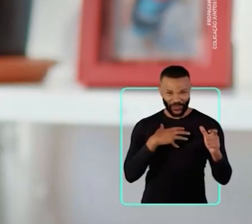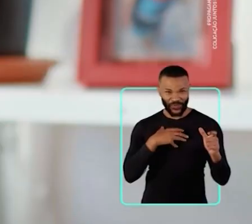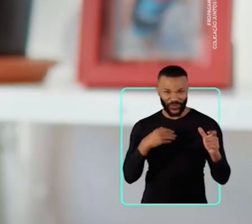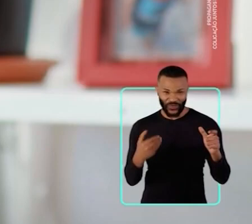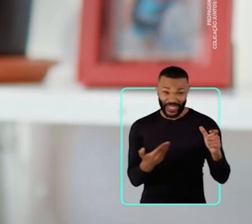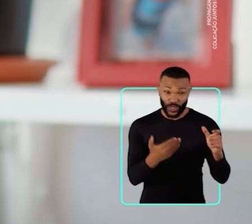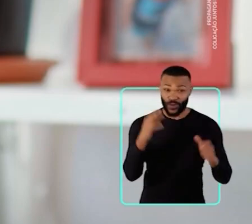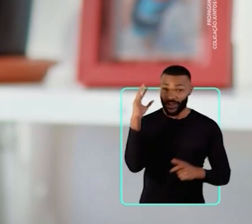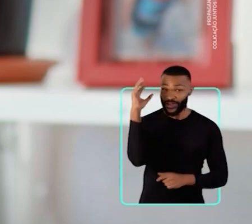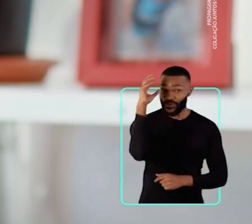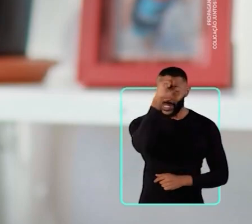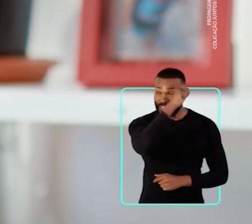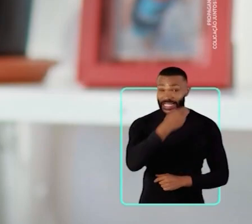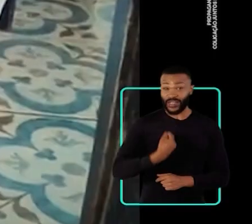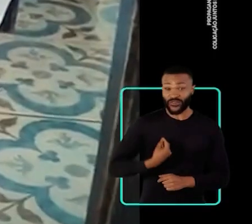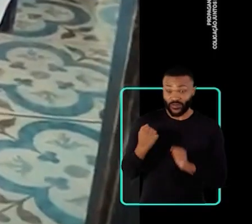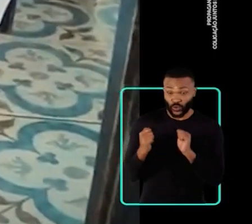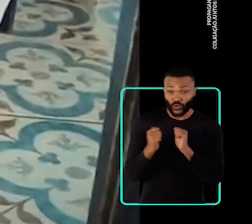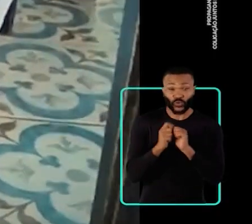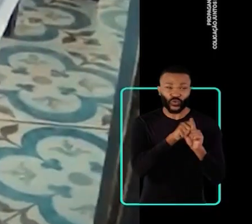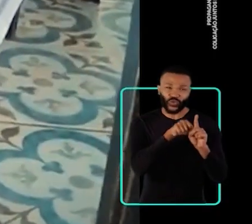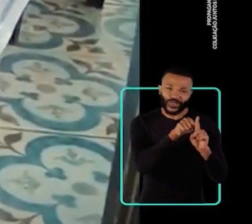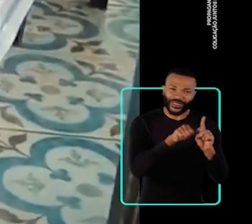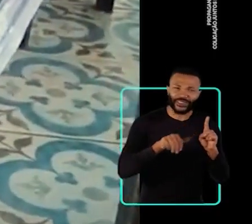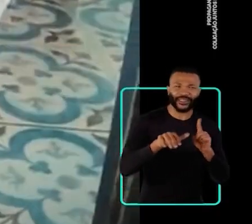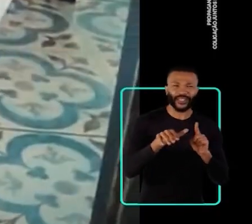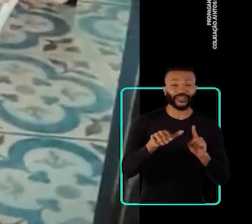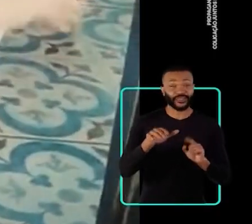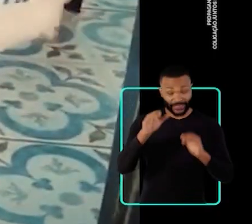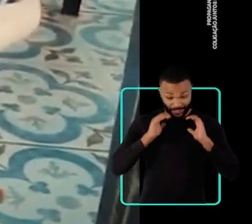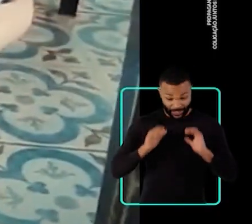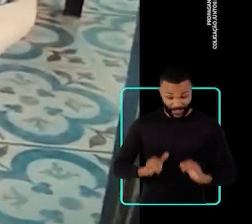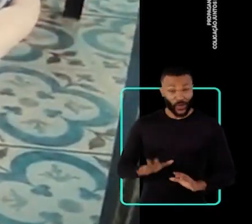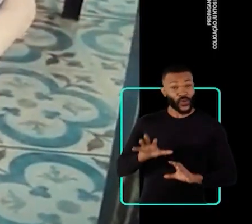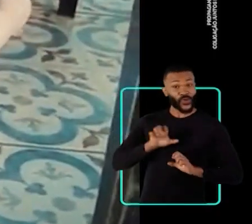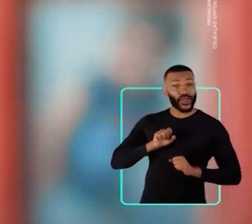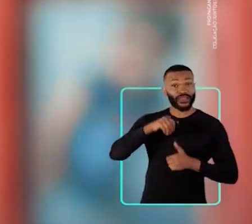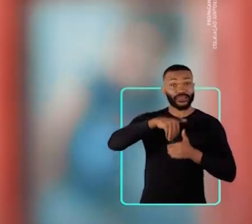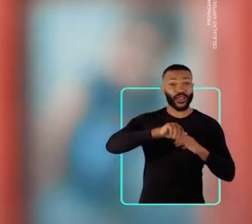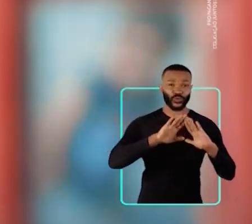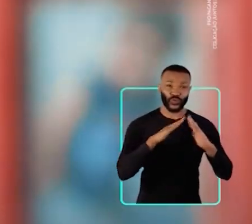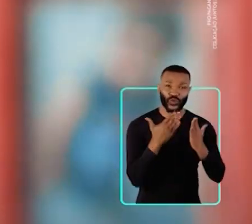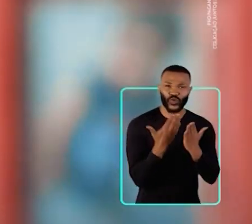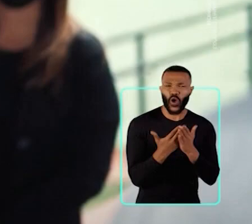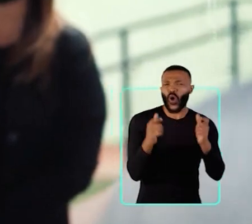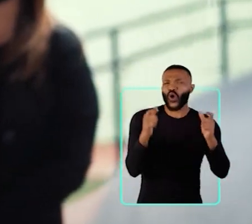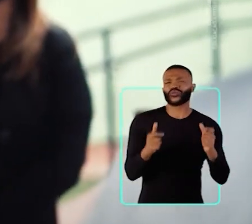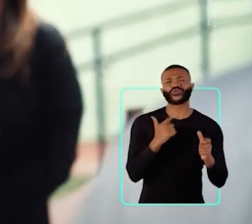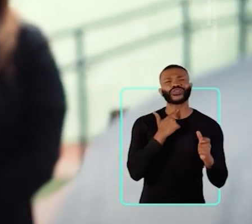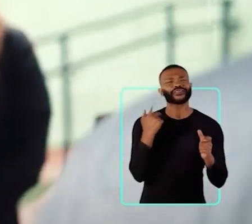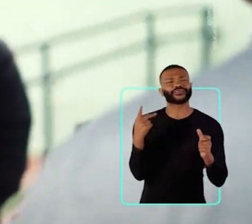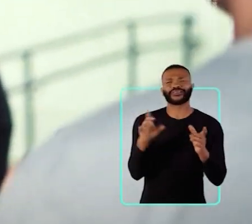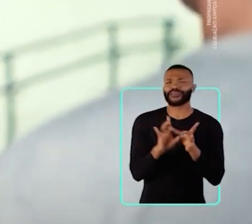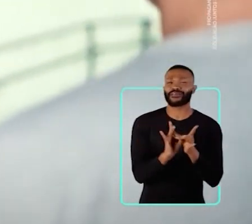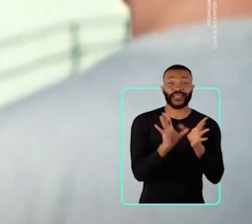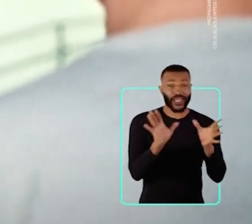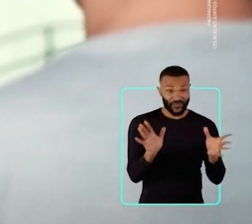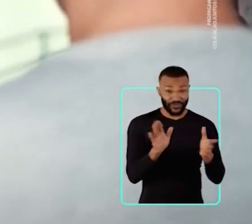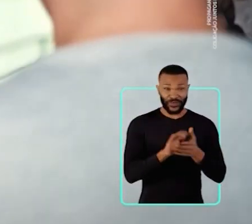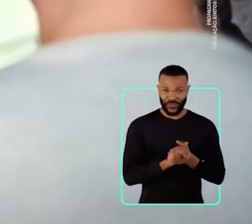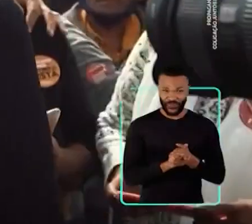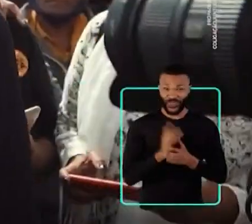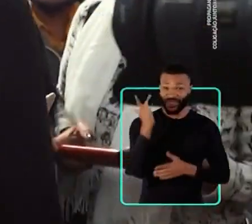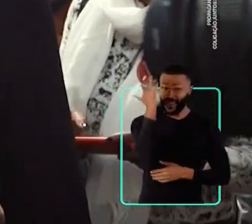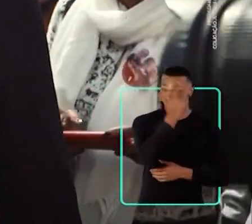aprendendo a viver em sociedade, se tornando um cidadão, é na escola e é onde ele quiser. Foi o